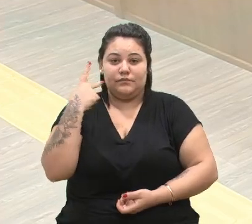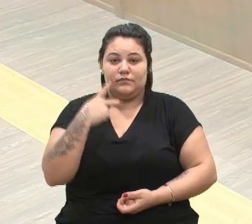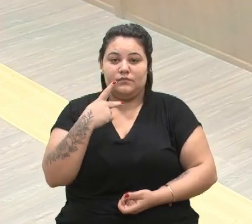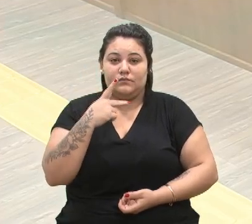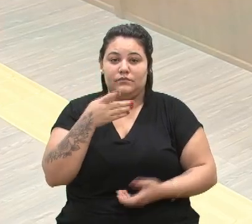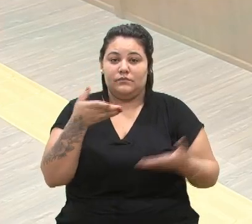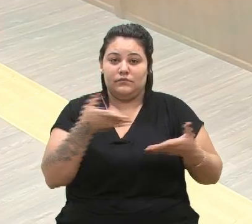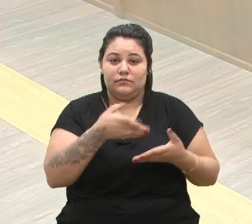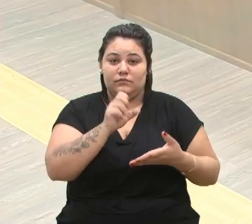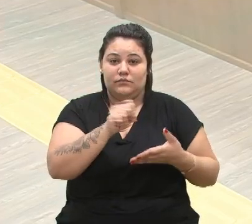discussão. Peço a palavra, presidente.